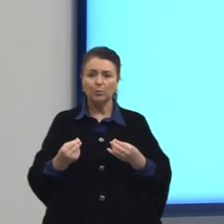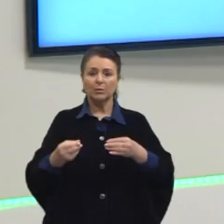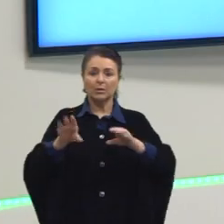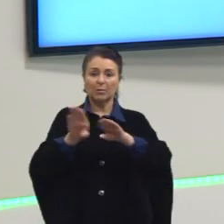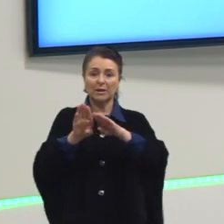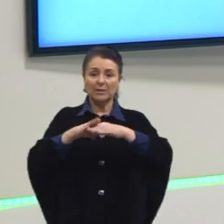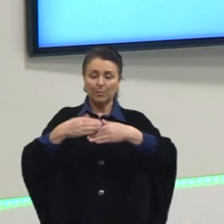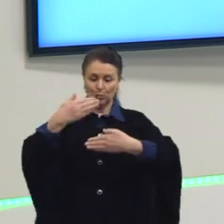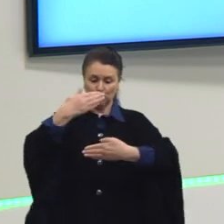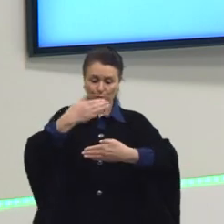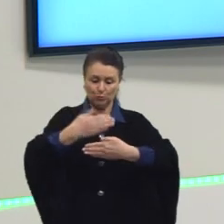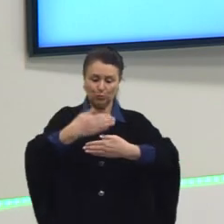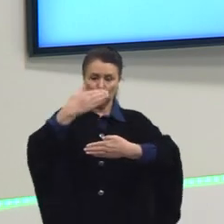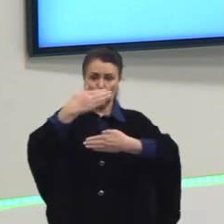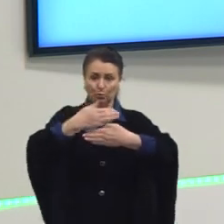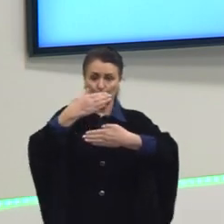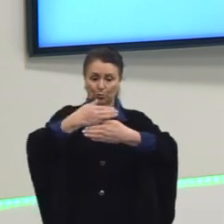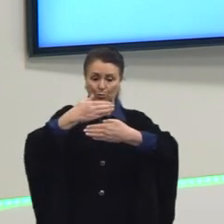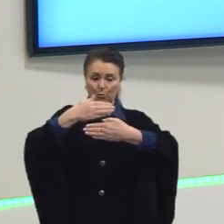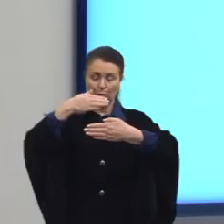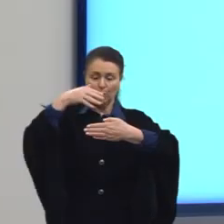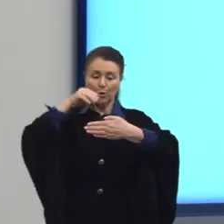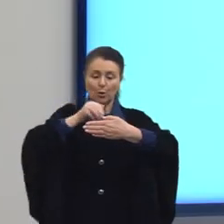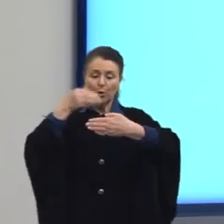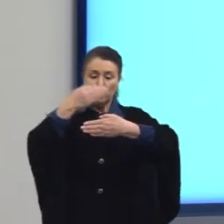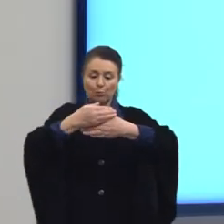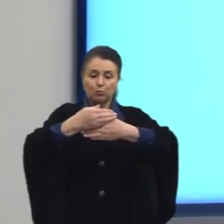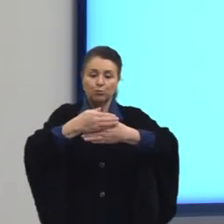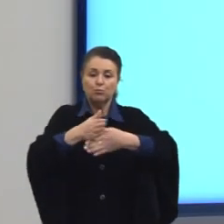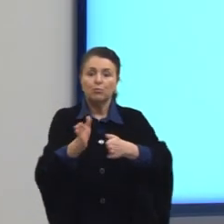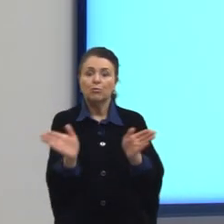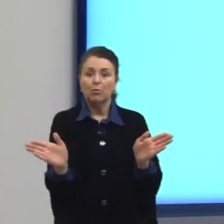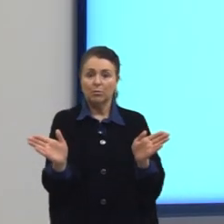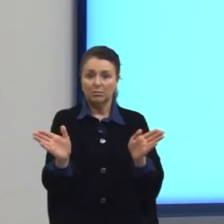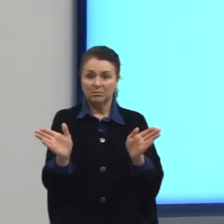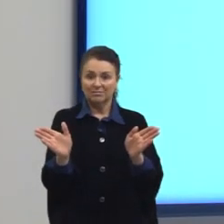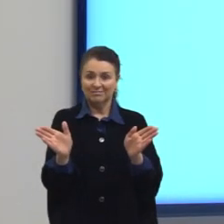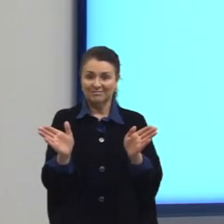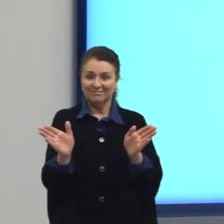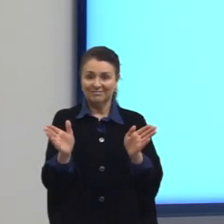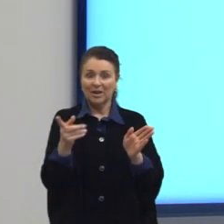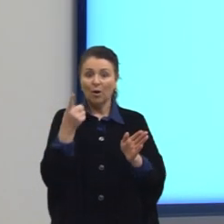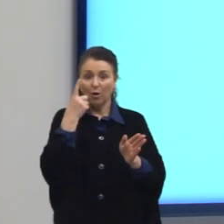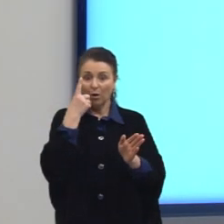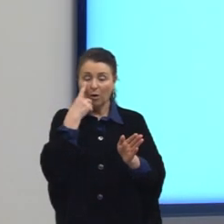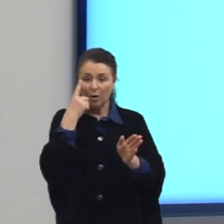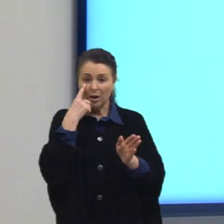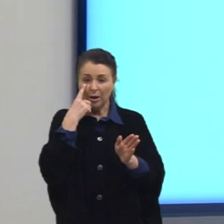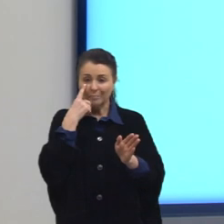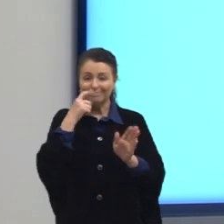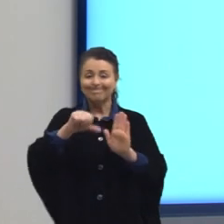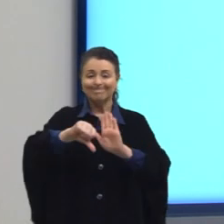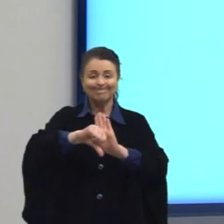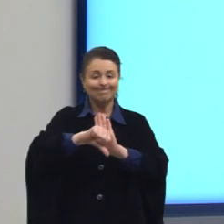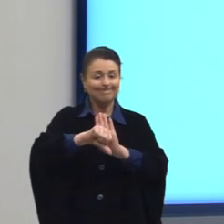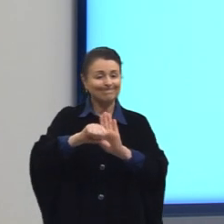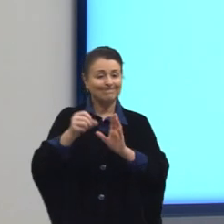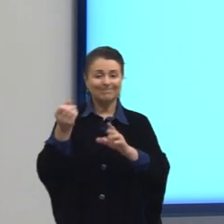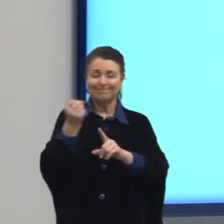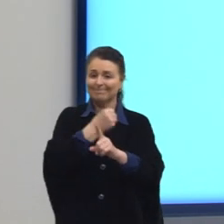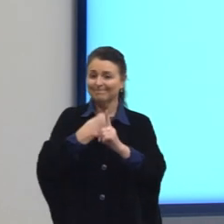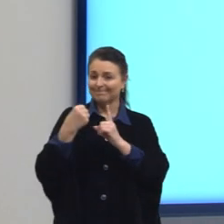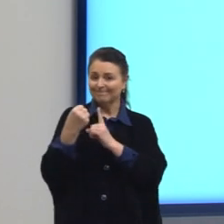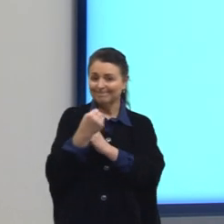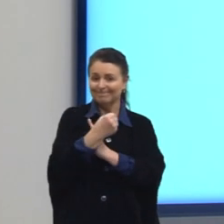barragens, né? Por exemplo, o rompimento dessa estrutura aqui, ó, acarretou imensos prejuízos sociais, econômicos e